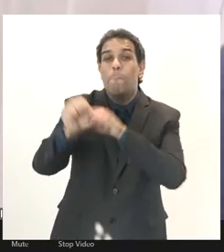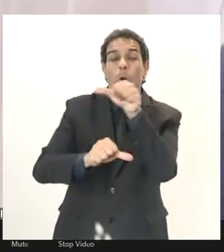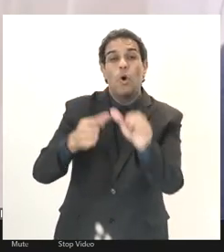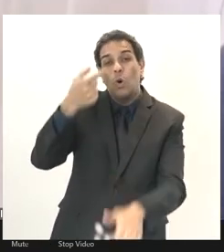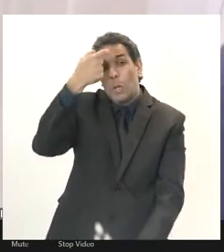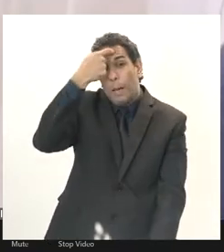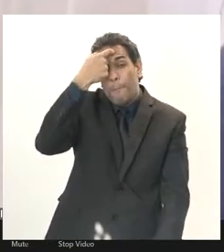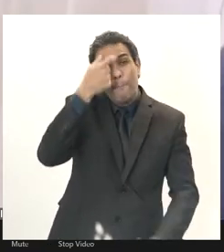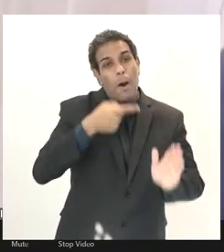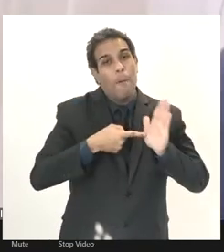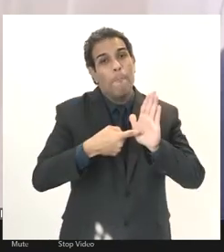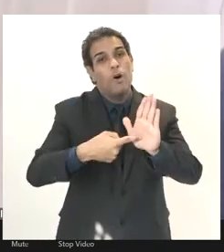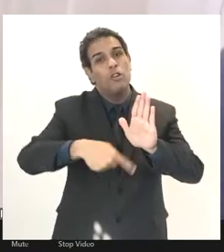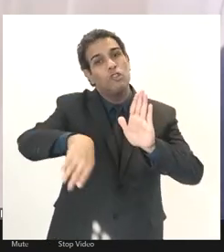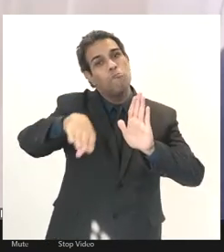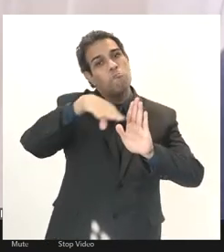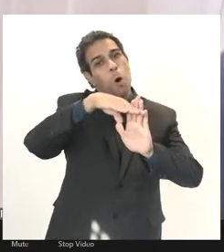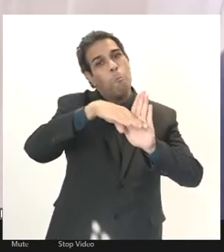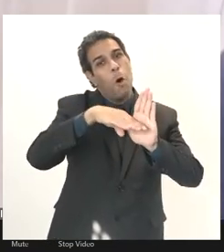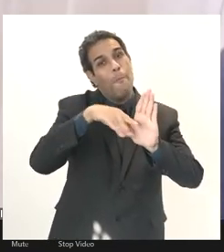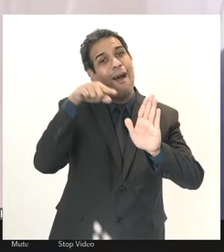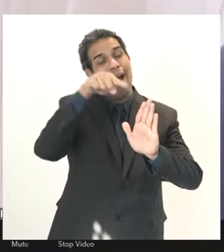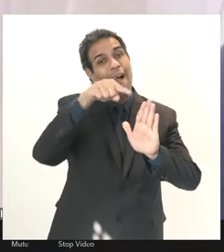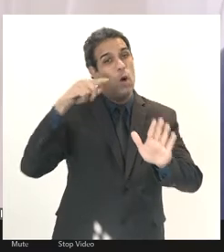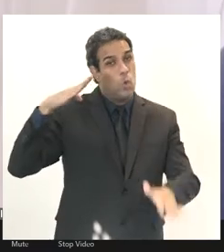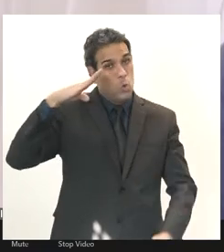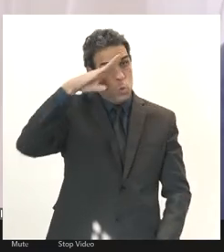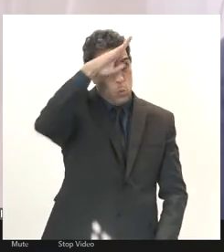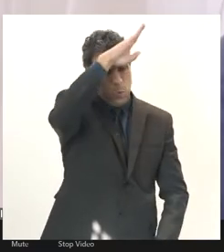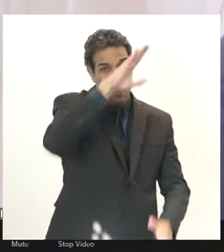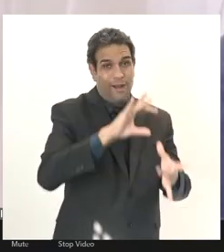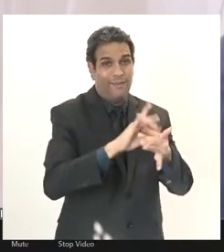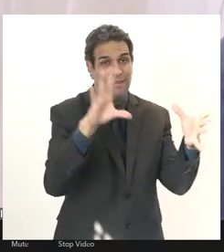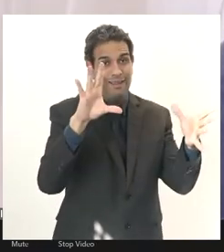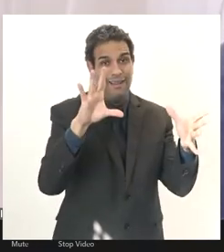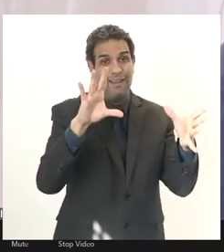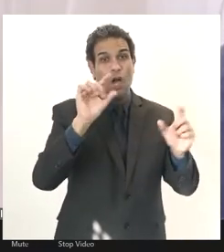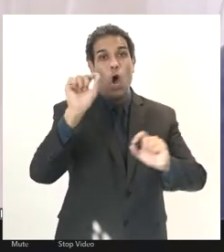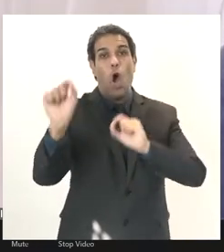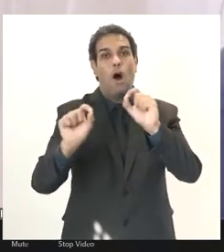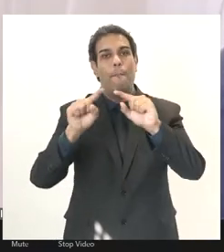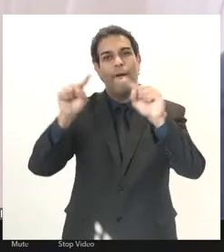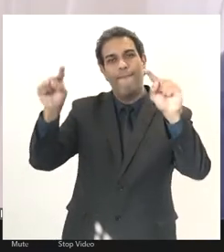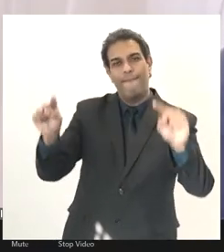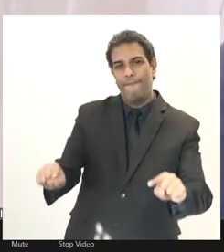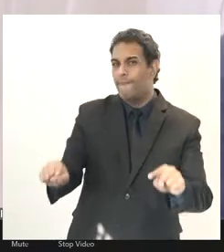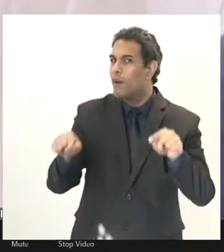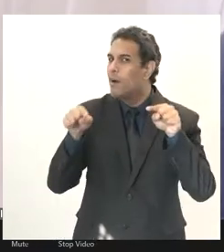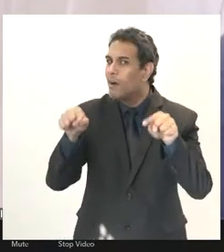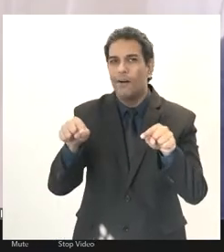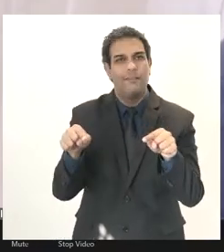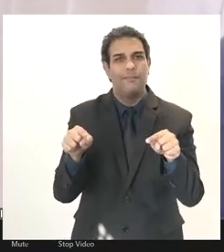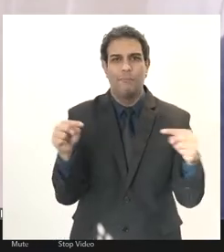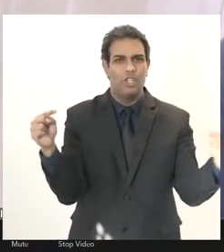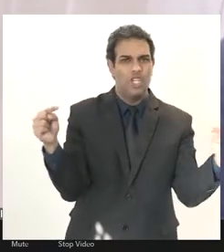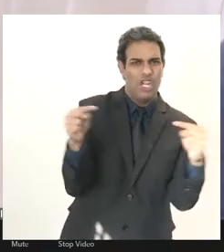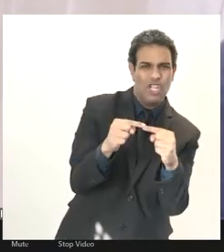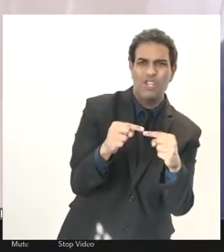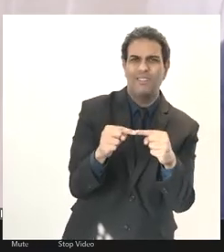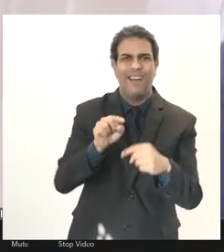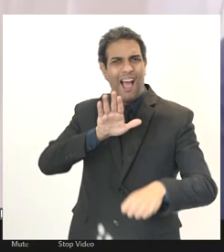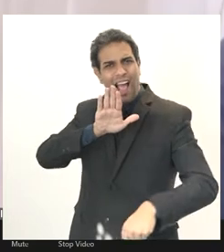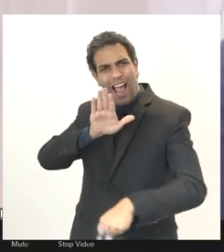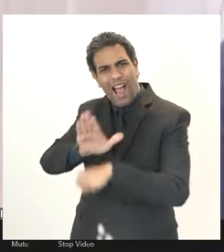prejuízos de um governo neoliberal traz aos trabalhadores que não tem uma intenção de